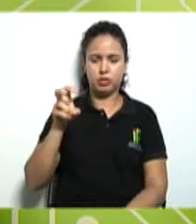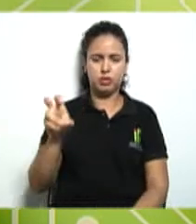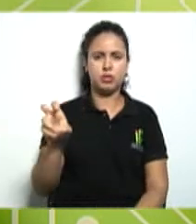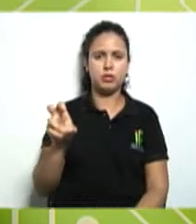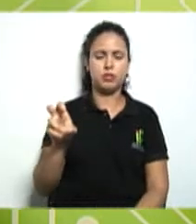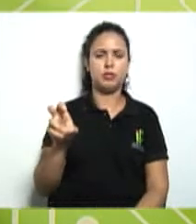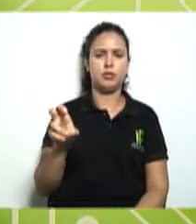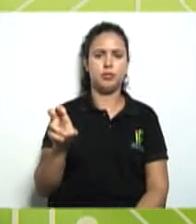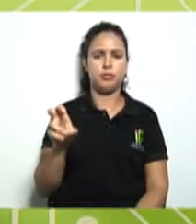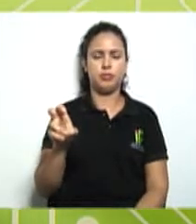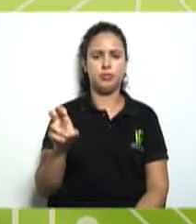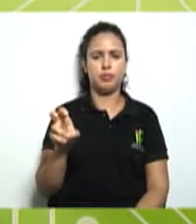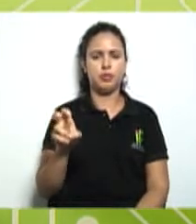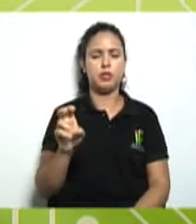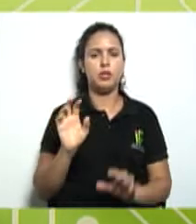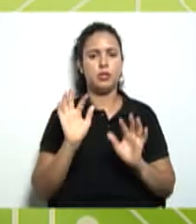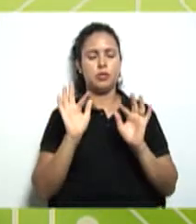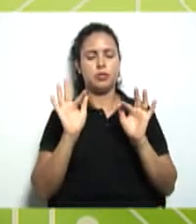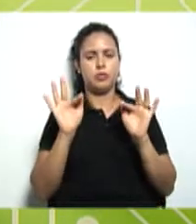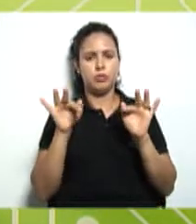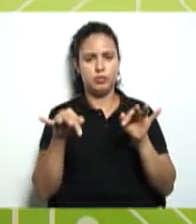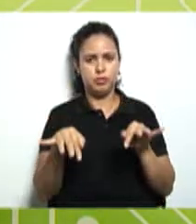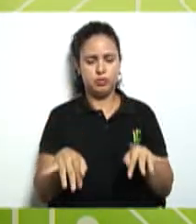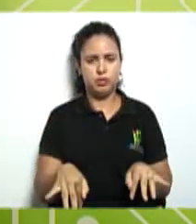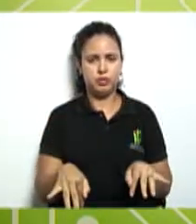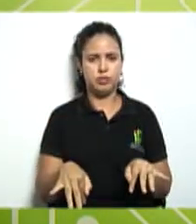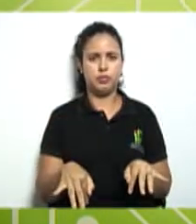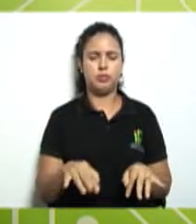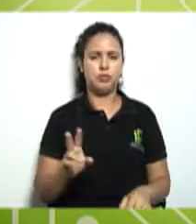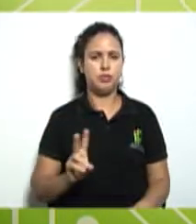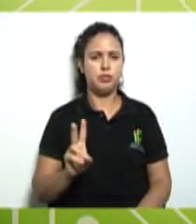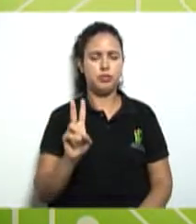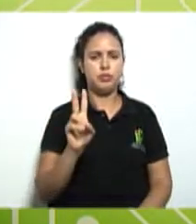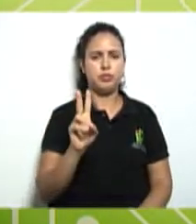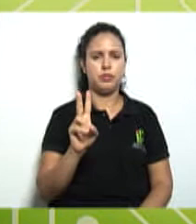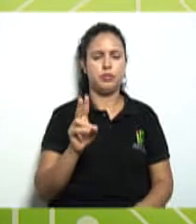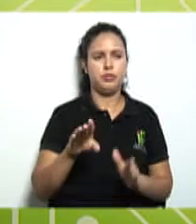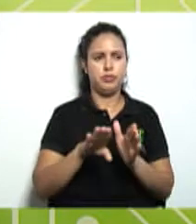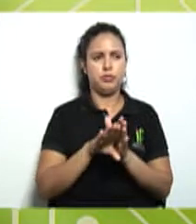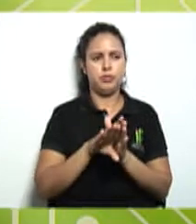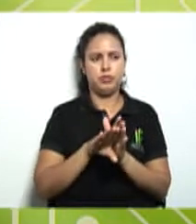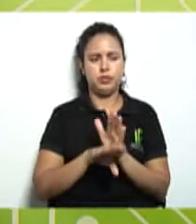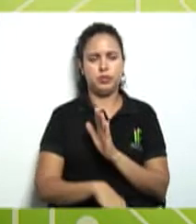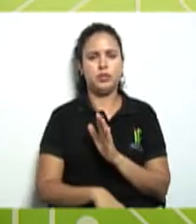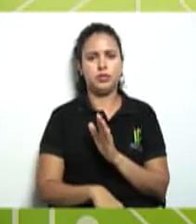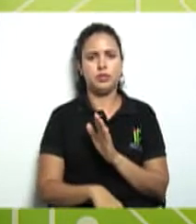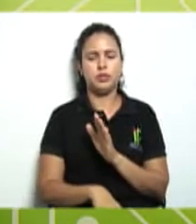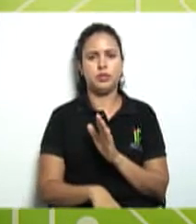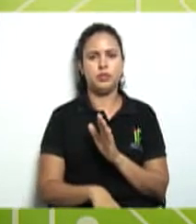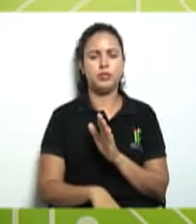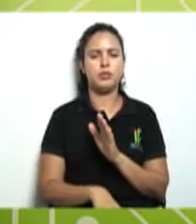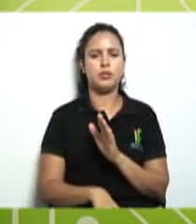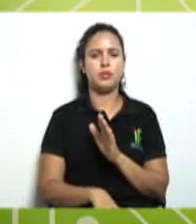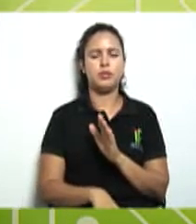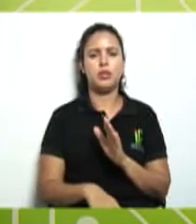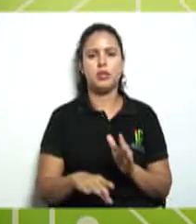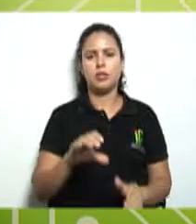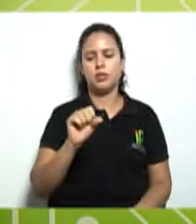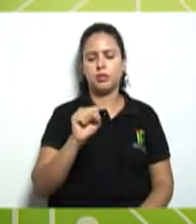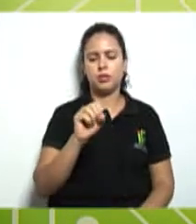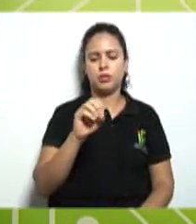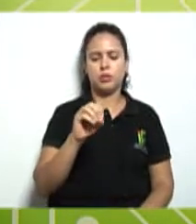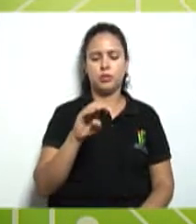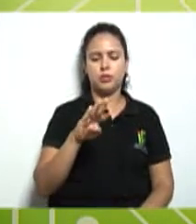certo no final é esse valor tirando o que ela pagou os custos operacionais o que sobrou ali